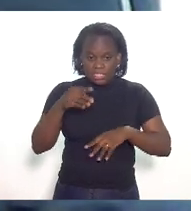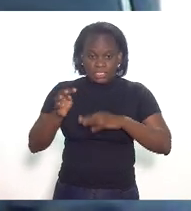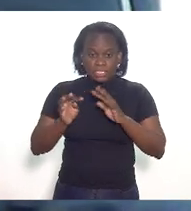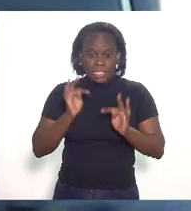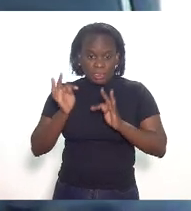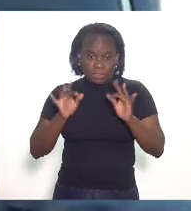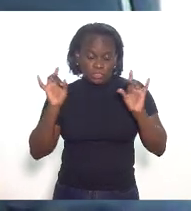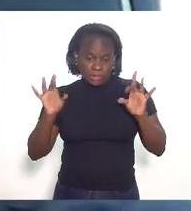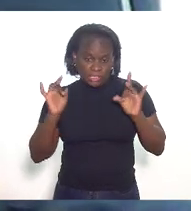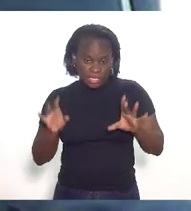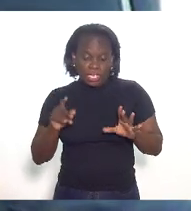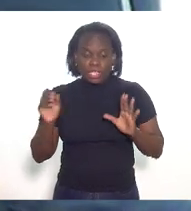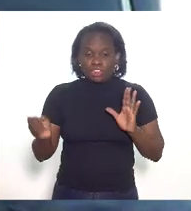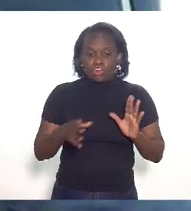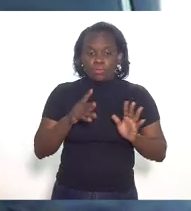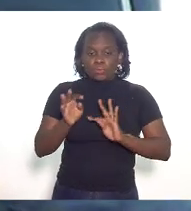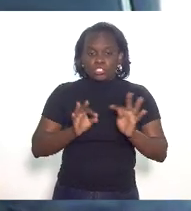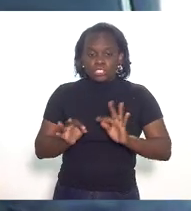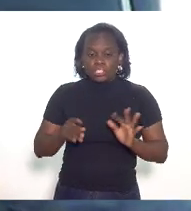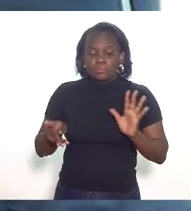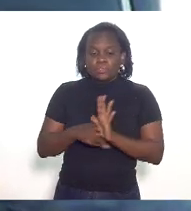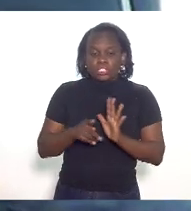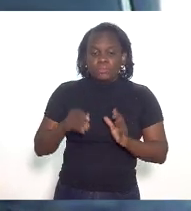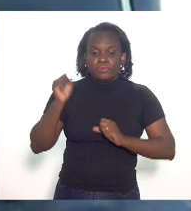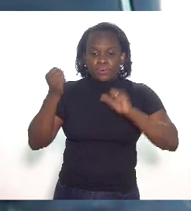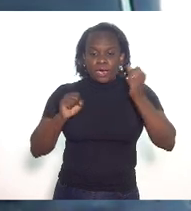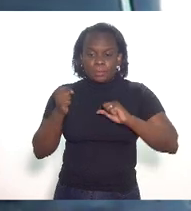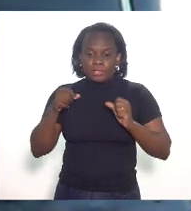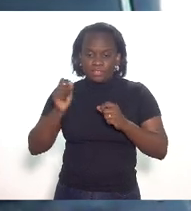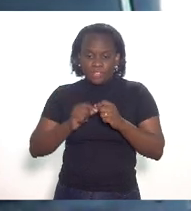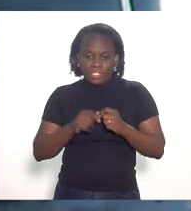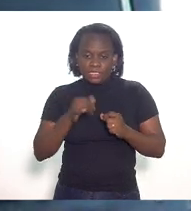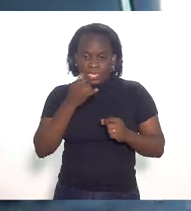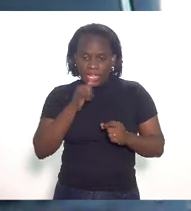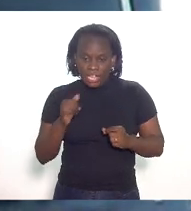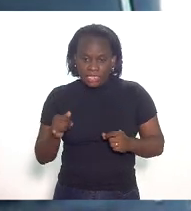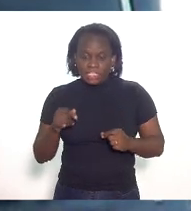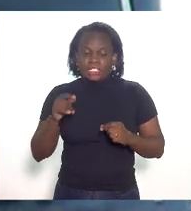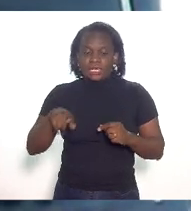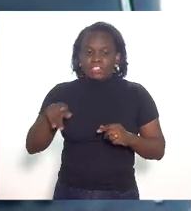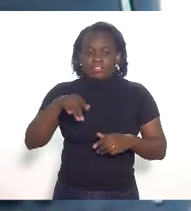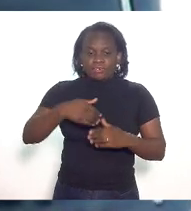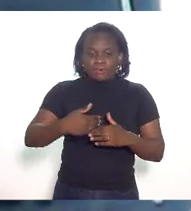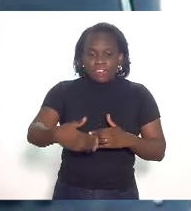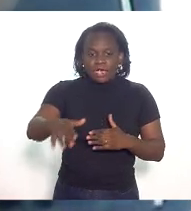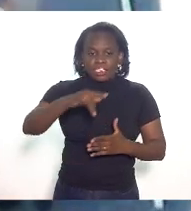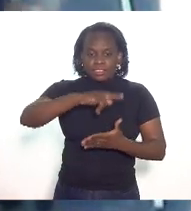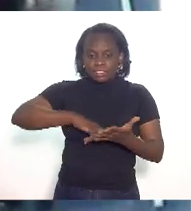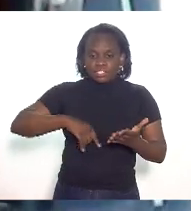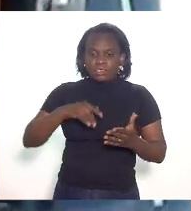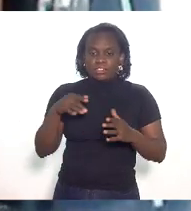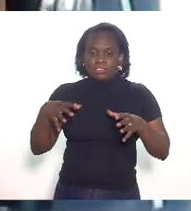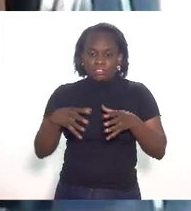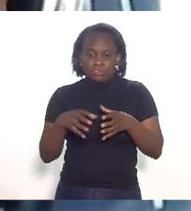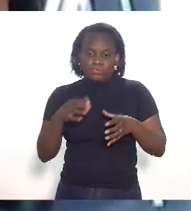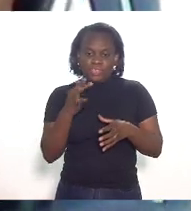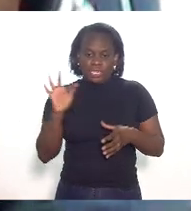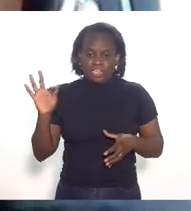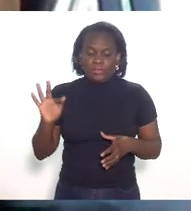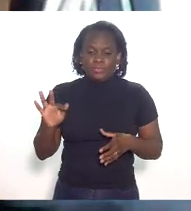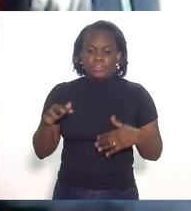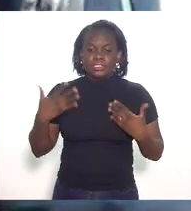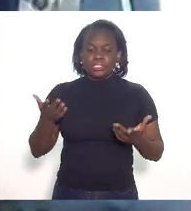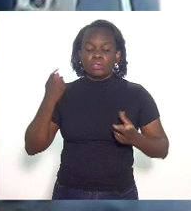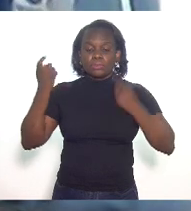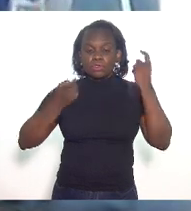entende-se por novos projetos de usinas de geração de energia elétrica aqueles que vierem a ser contratados pelo órgão federal então a